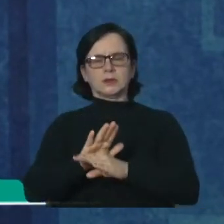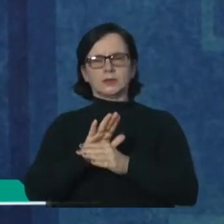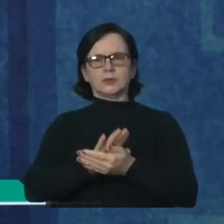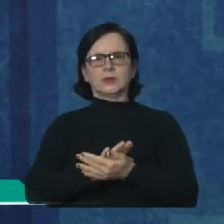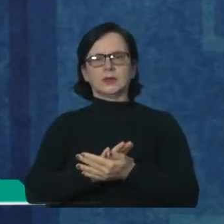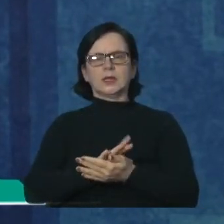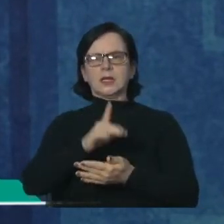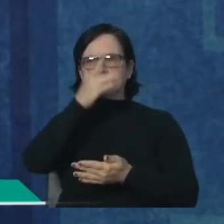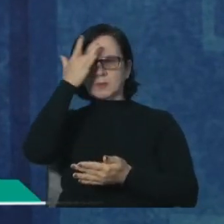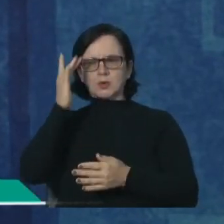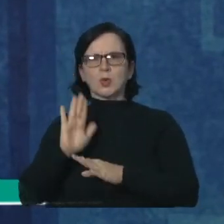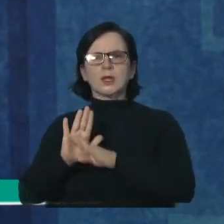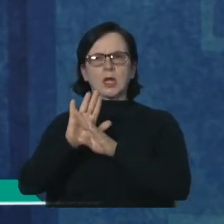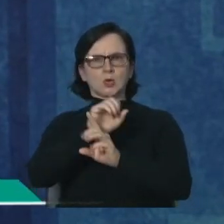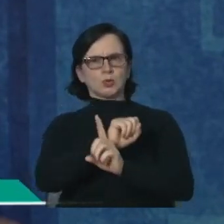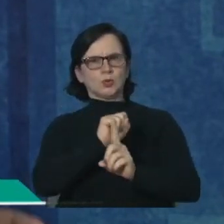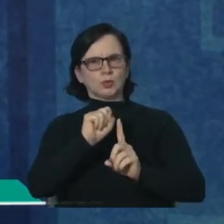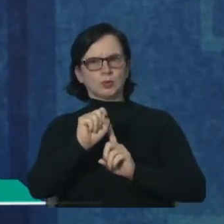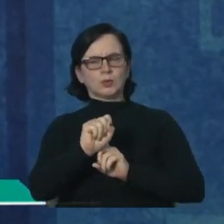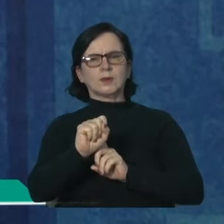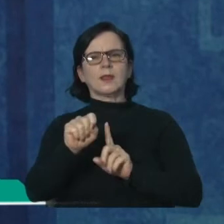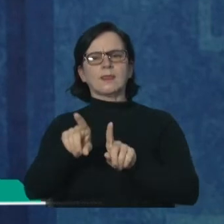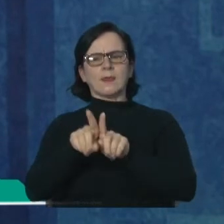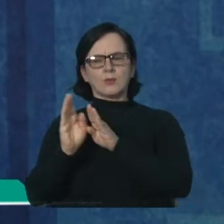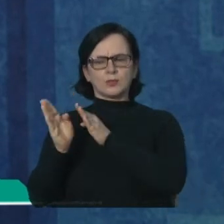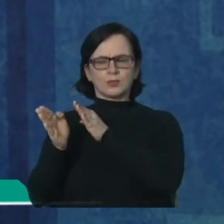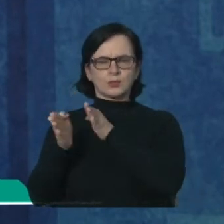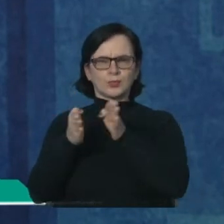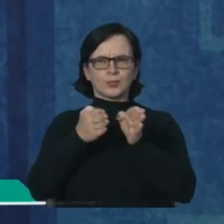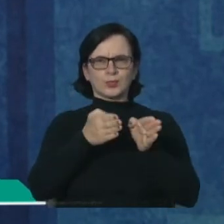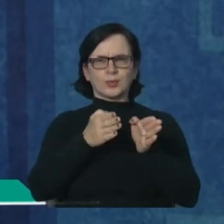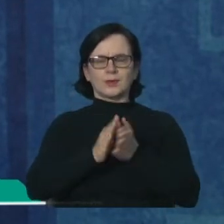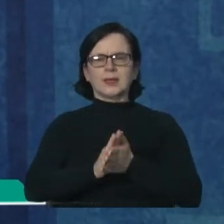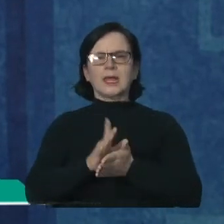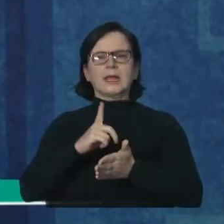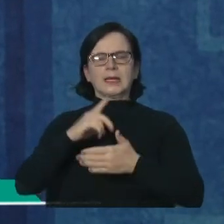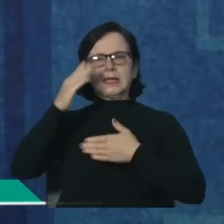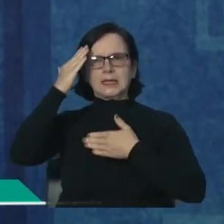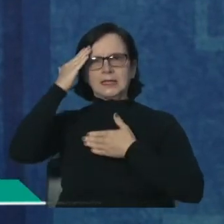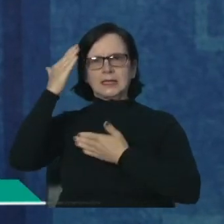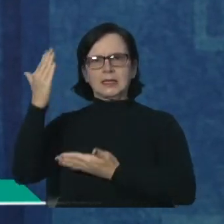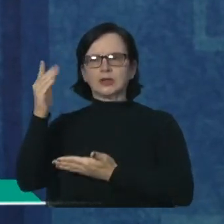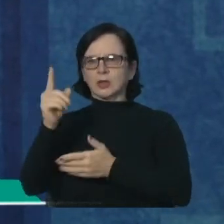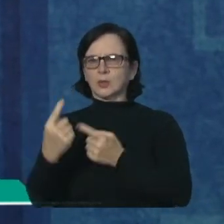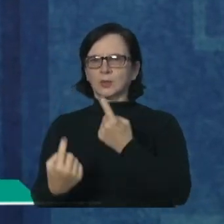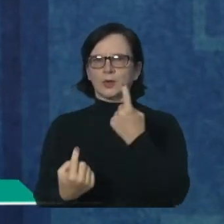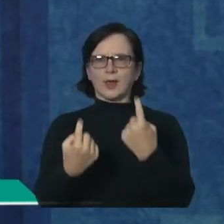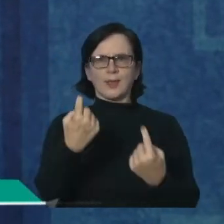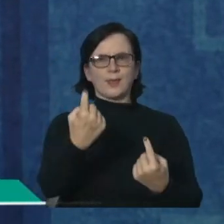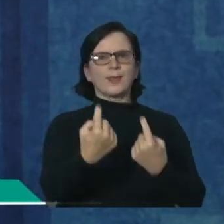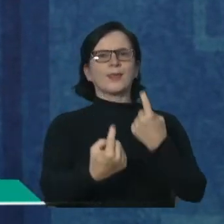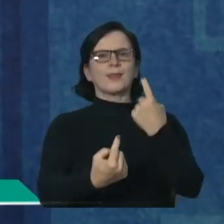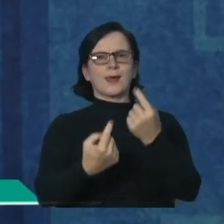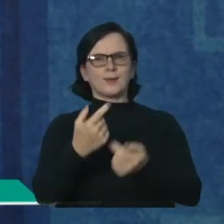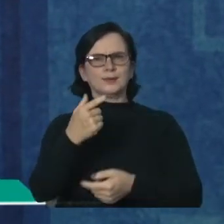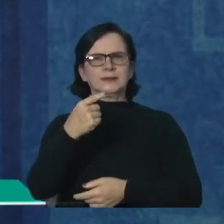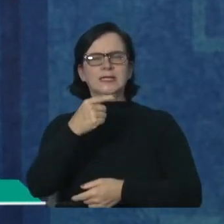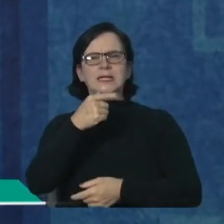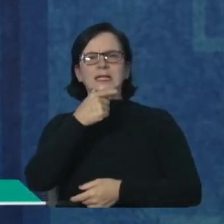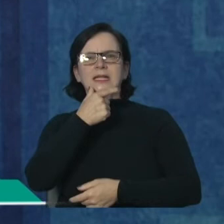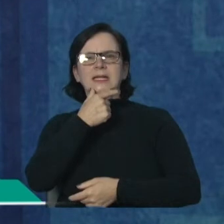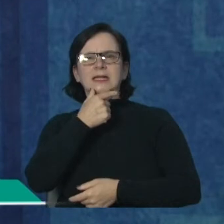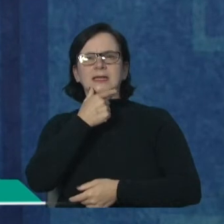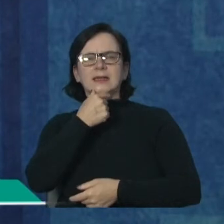funcionários nessa mesma linha, eles vão falar que tem gratidão por cada um que puxou a orelha. Eu falo puxou a orelha porque